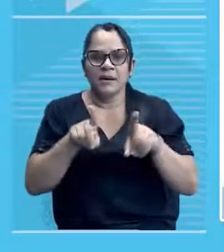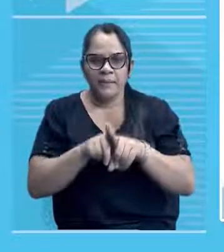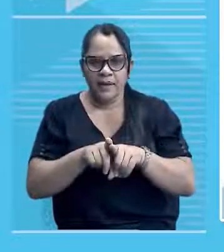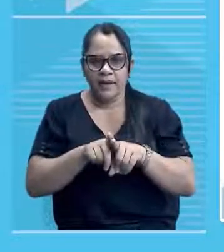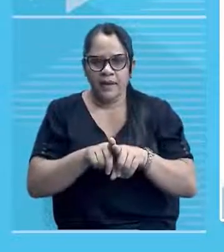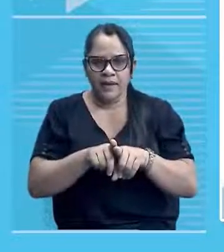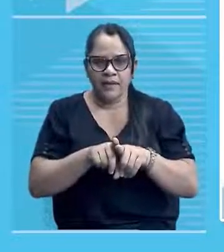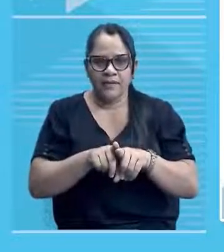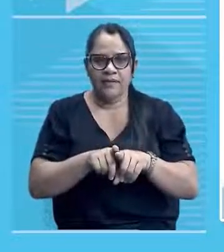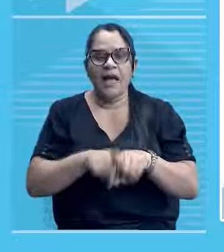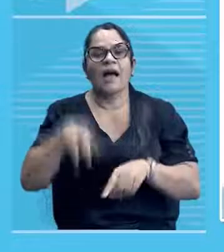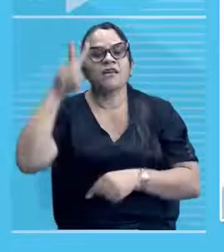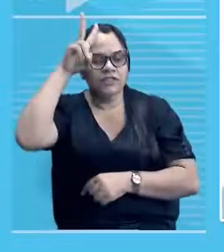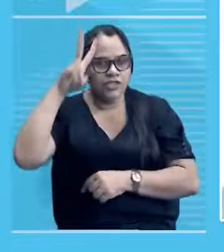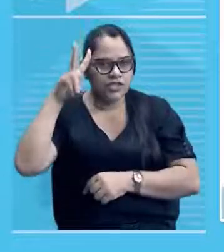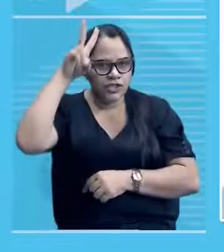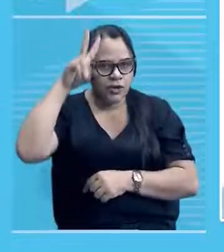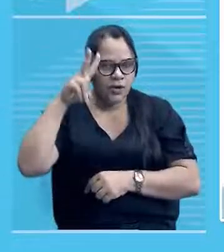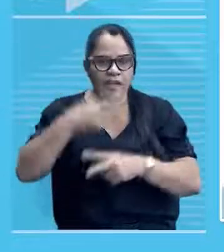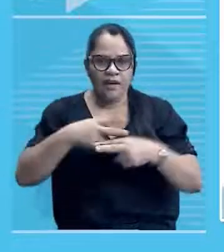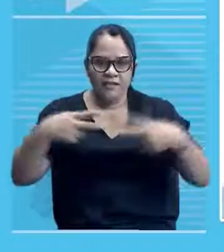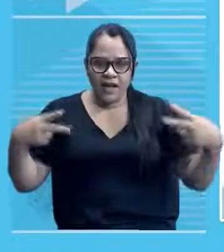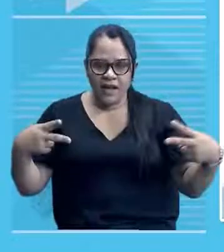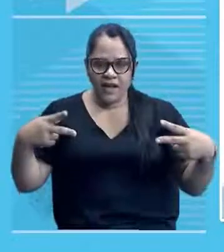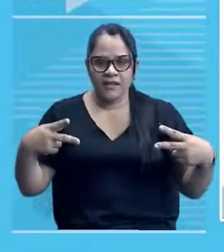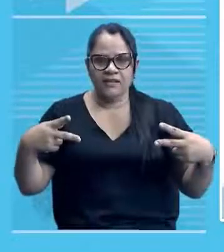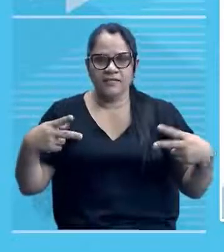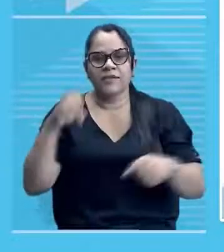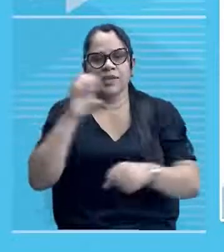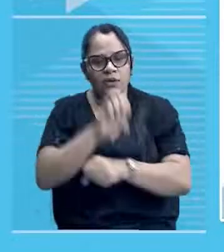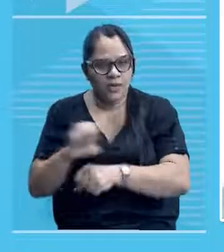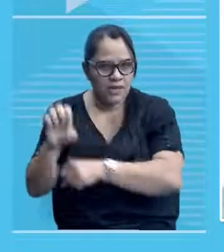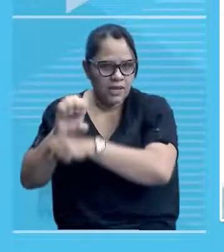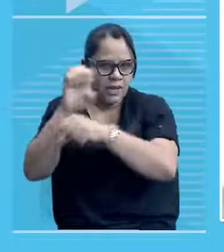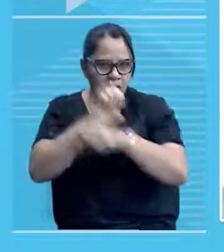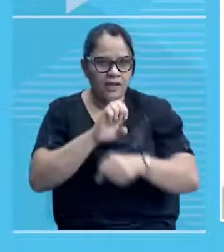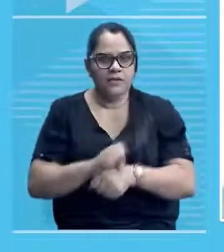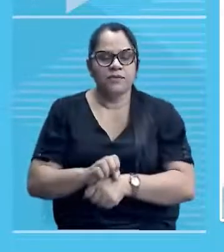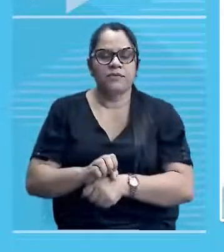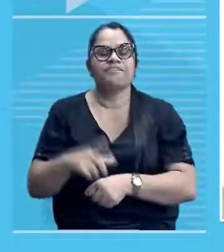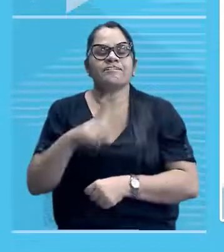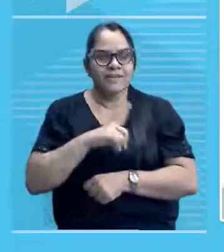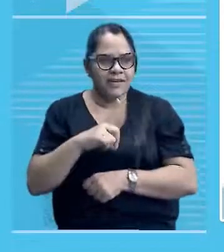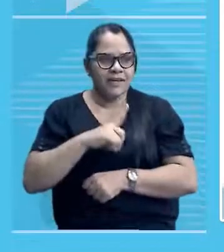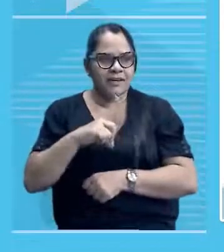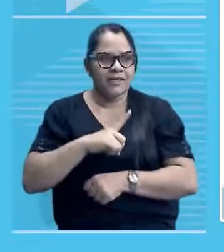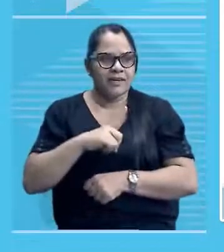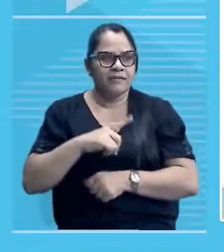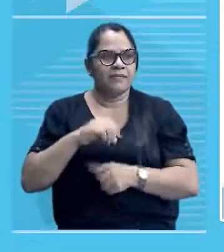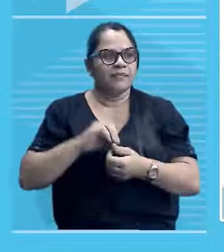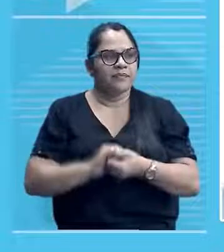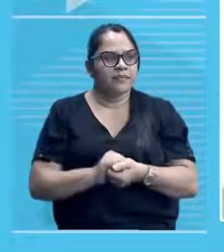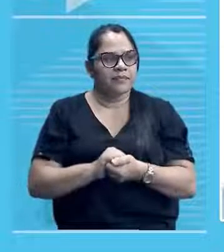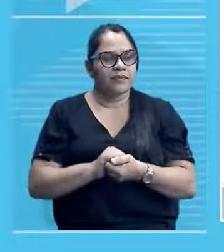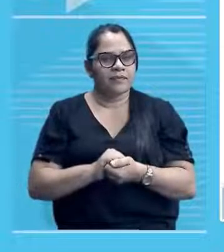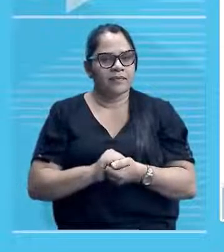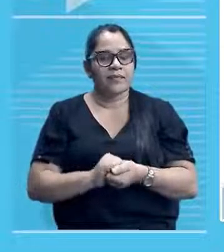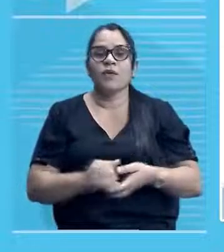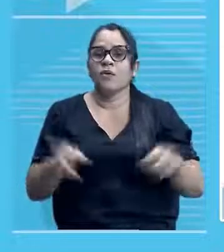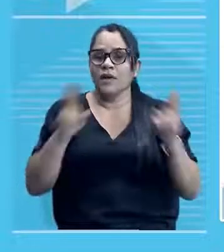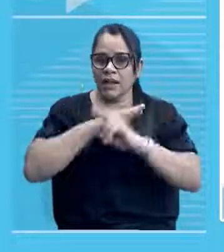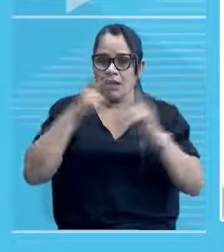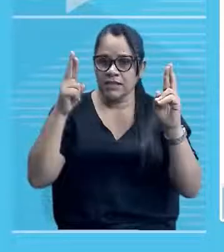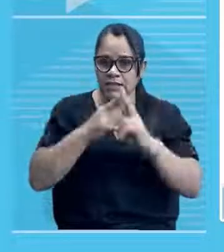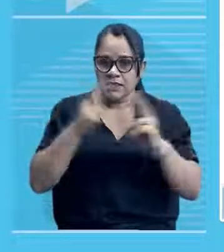lendas, né? Que o nosso Estado possui, o nosso Estado apresenta. Com relação